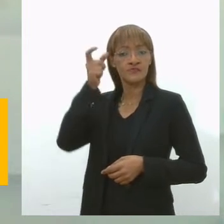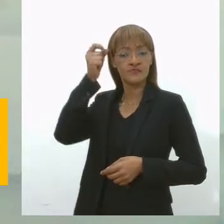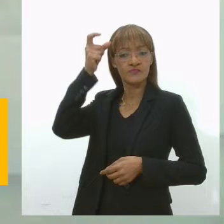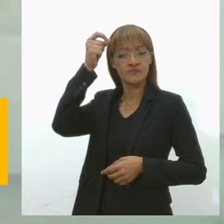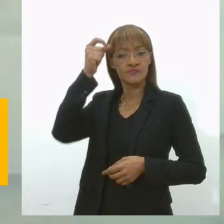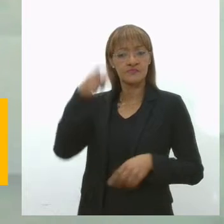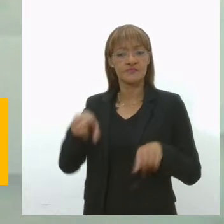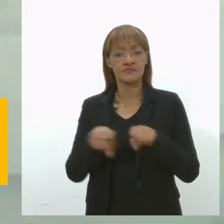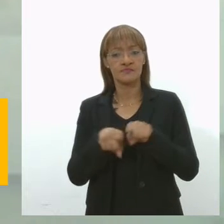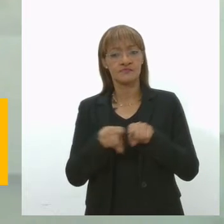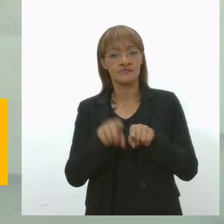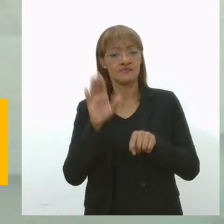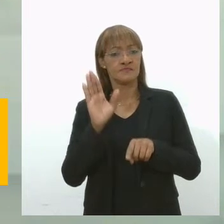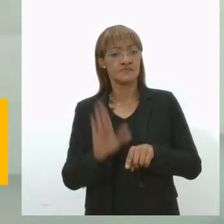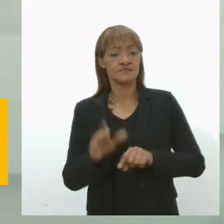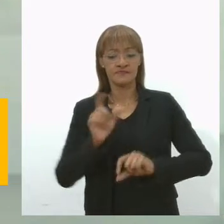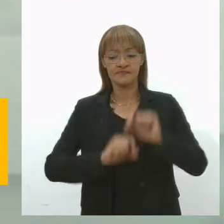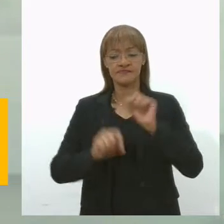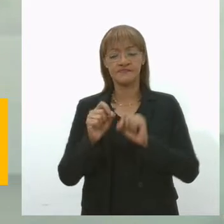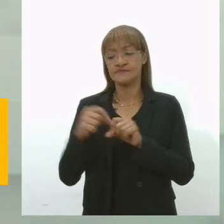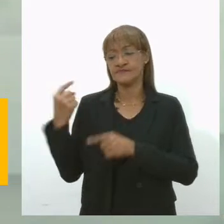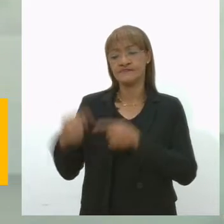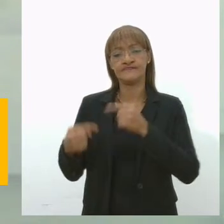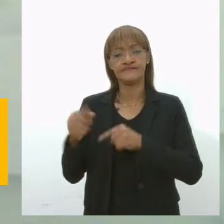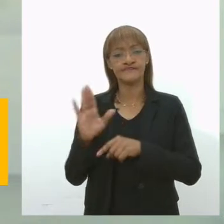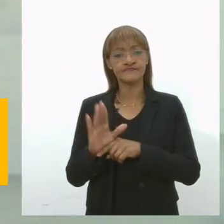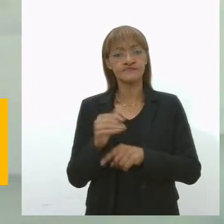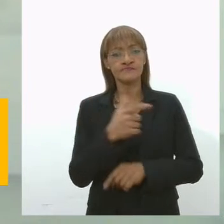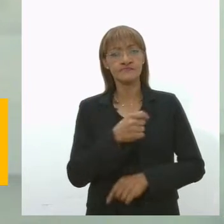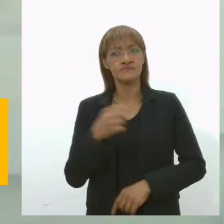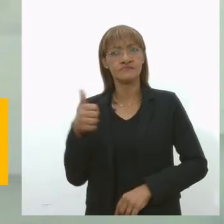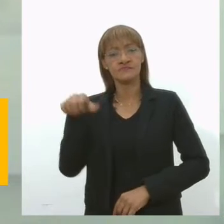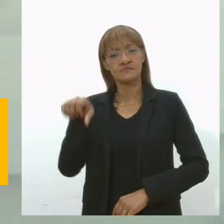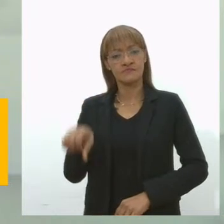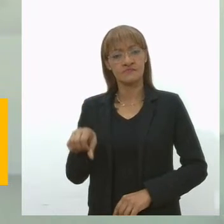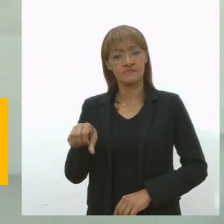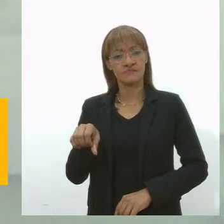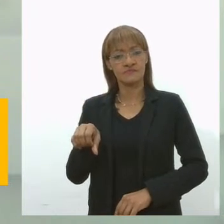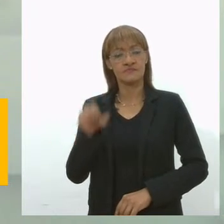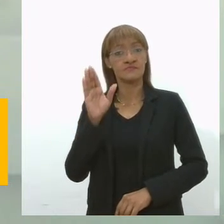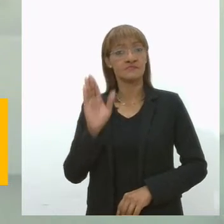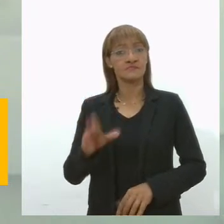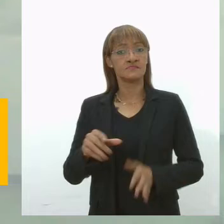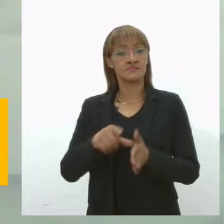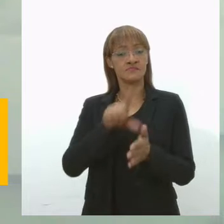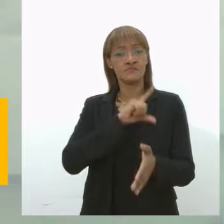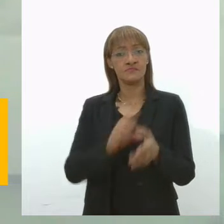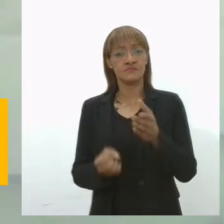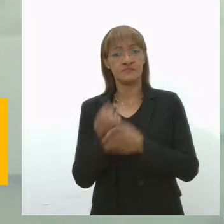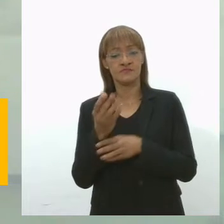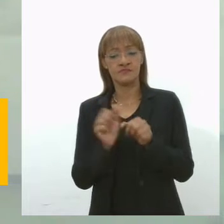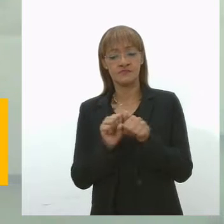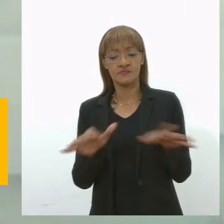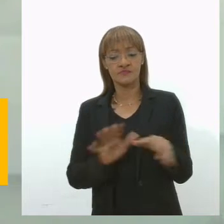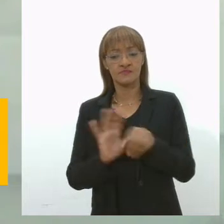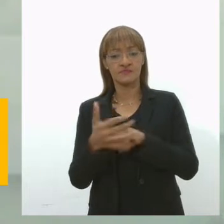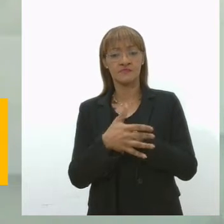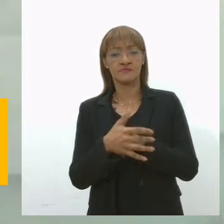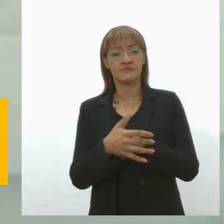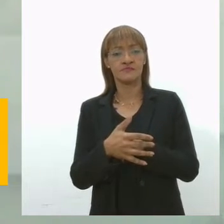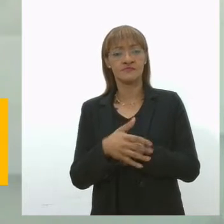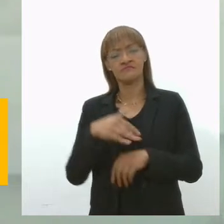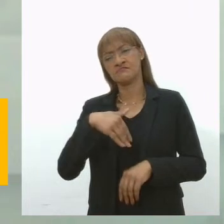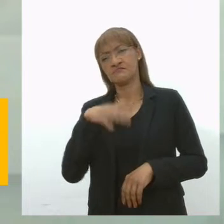pouco de dados do Inca, né? Porque em 2019, o ano anterior à pandemia da Covid-19, foram registrados mais de